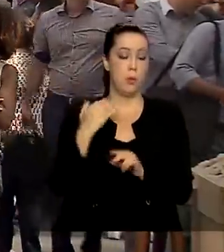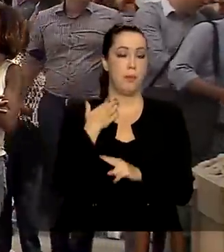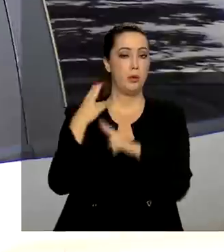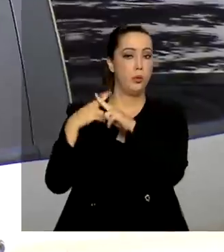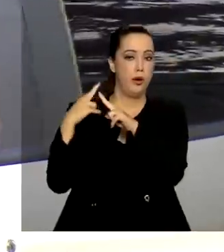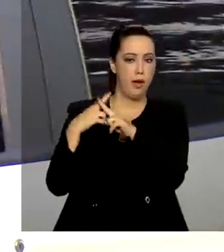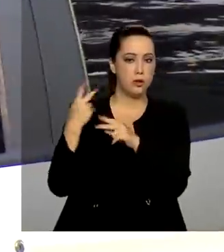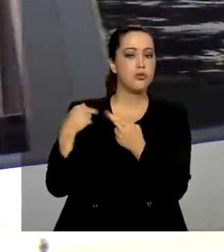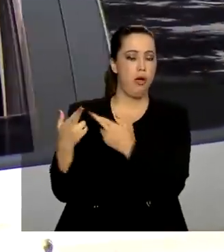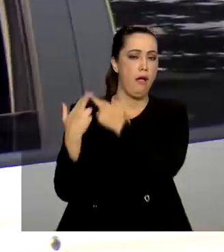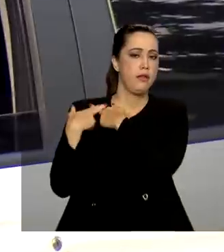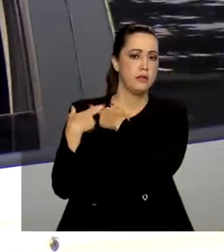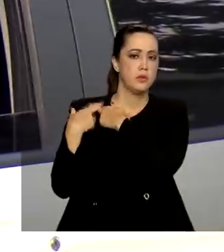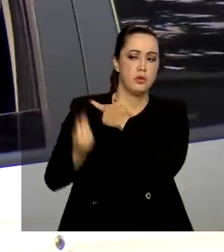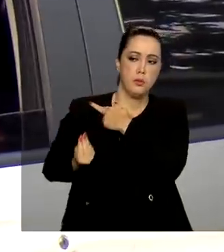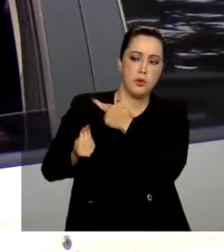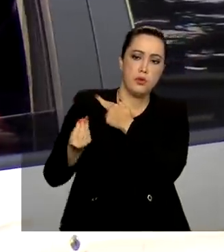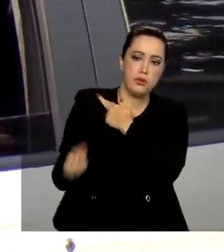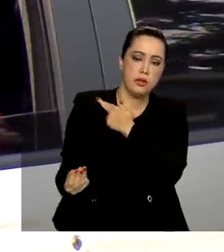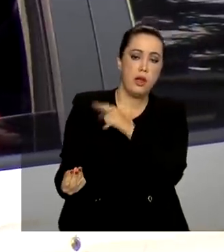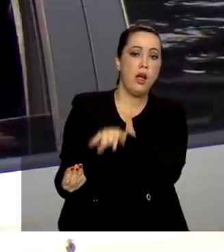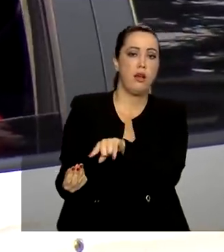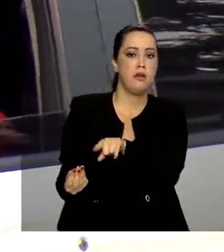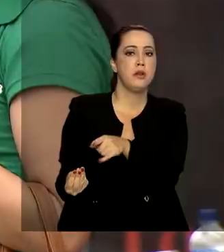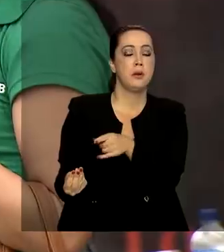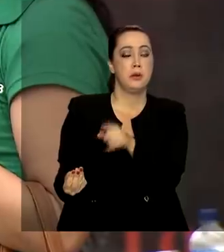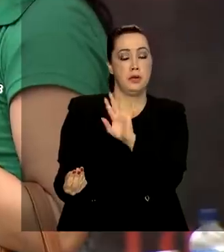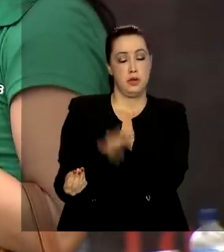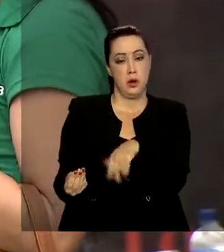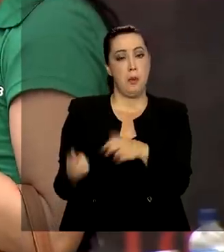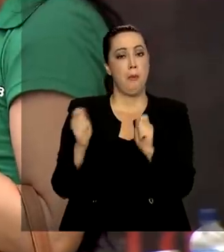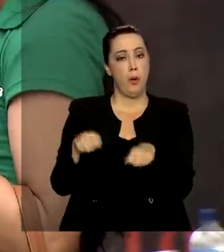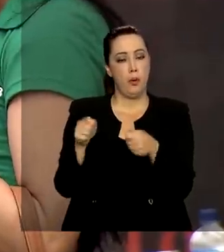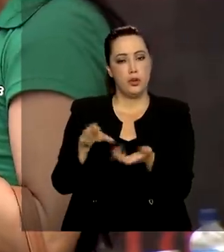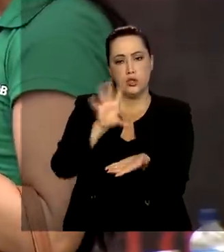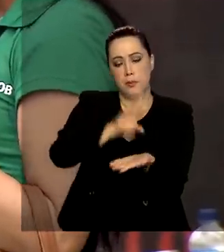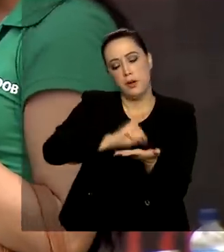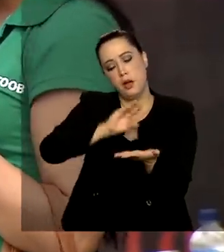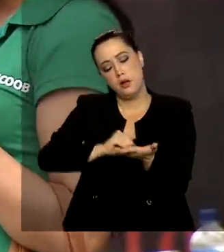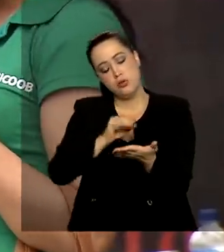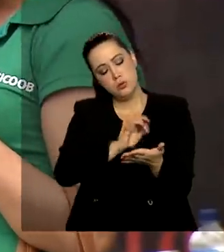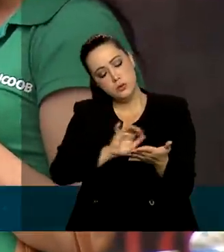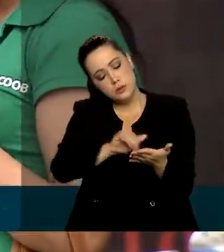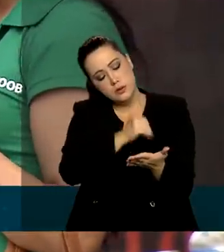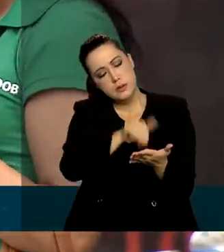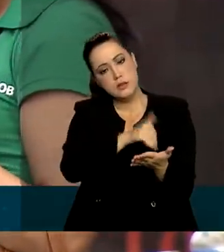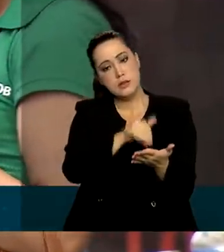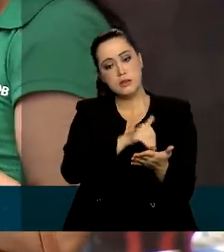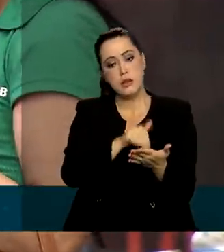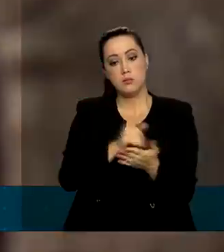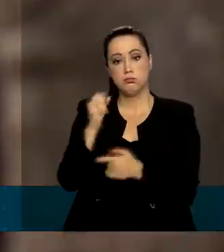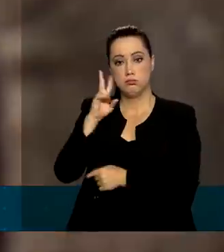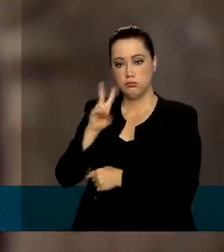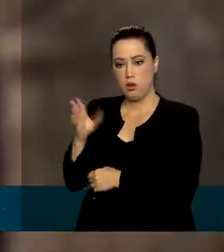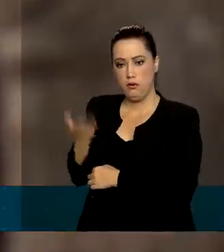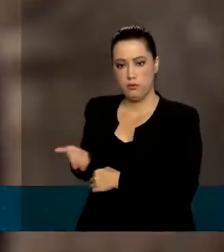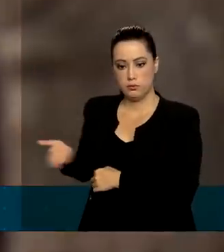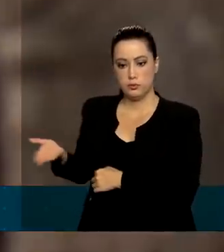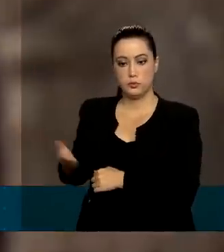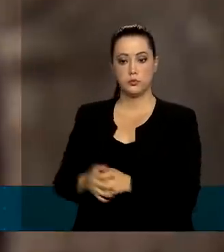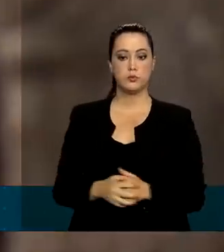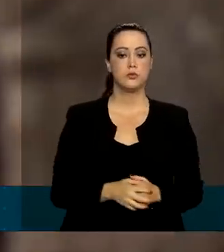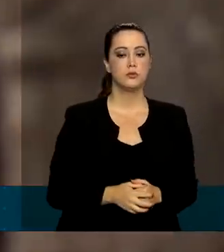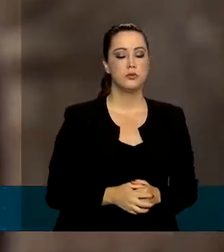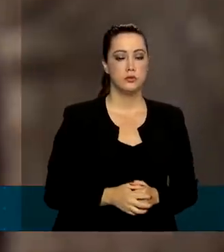responsável pelo crédito. O cadastro pode ser feito num aplicativo auxilio.caixa.gov